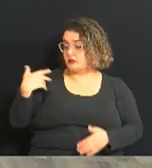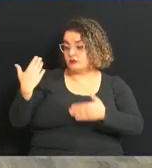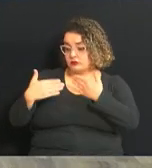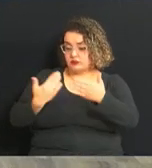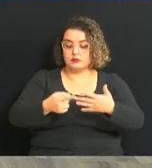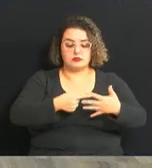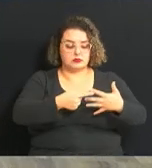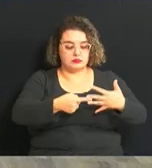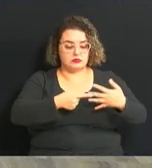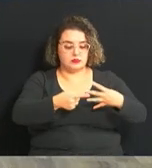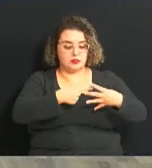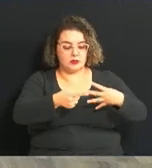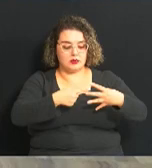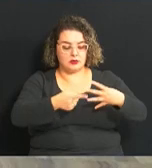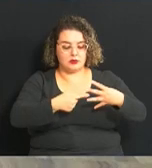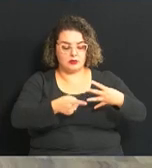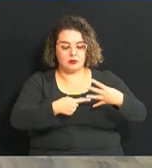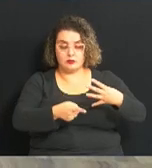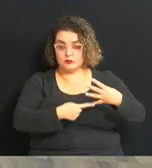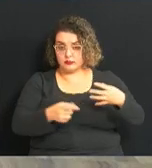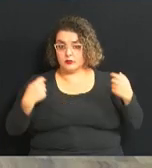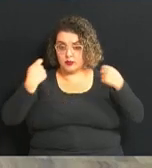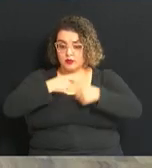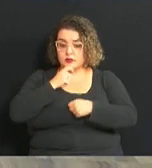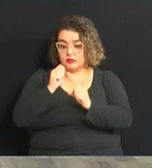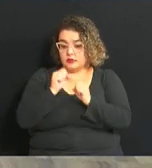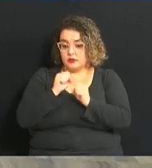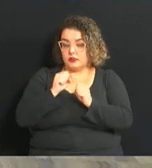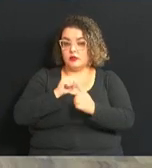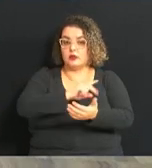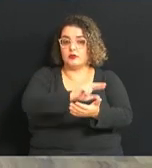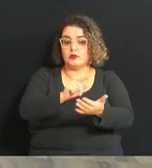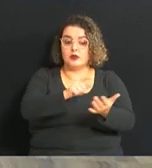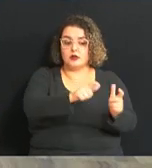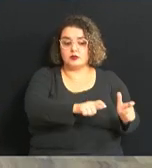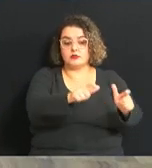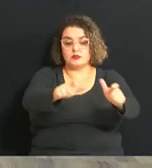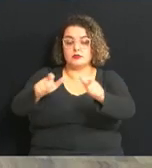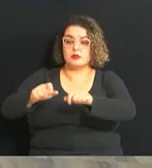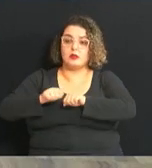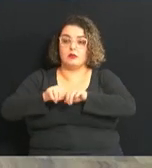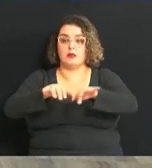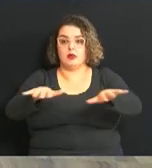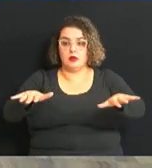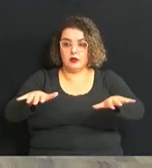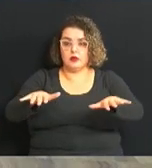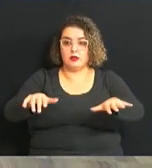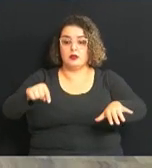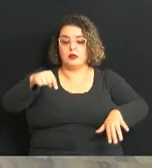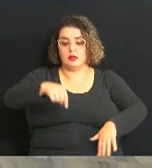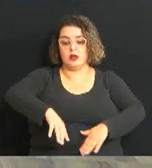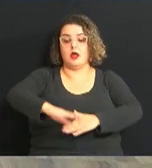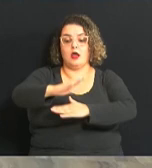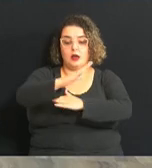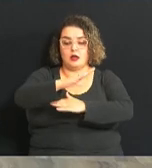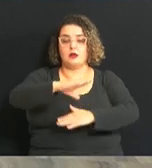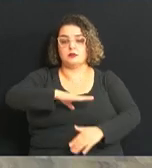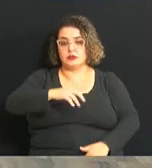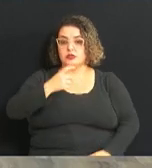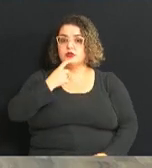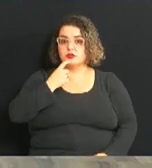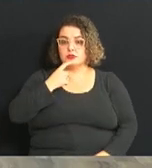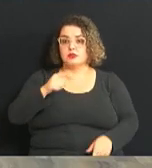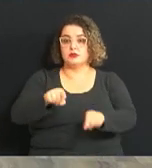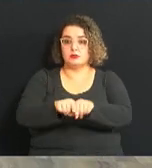da campanha do agasalho com vários postos espalhados por toda a cidade e a Câmara de Campinas também é um